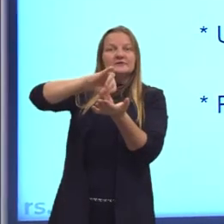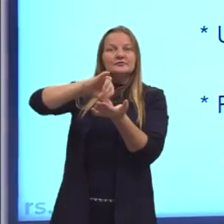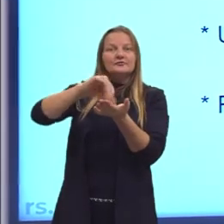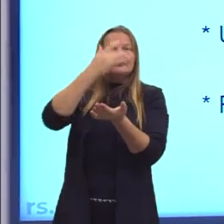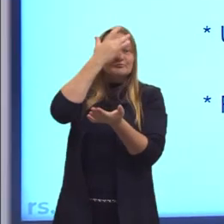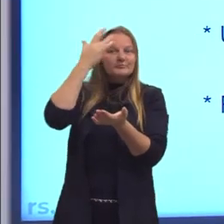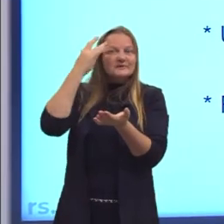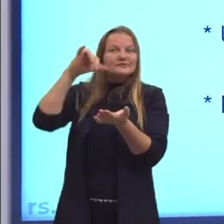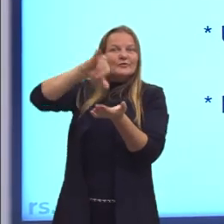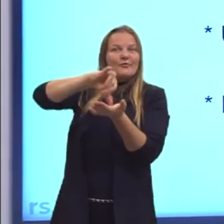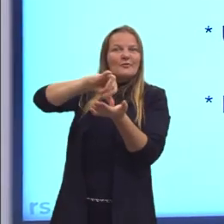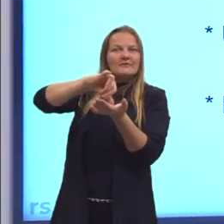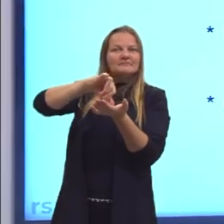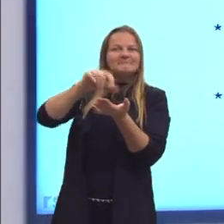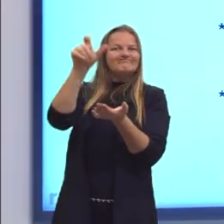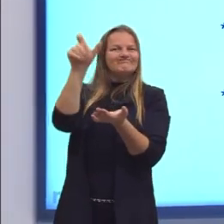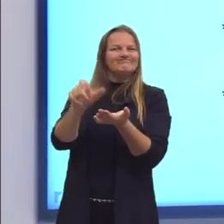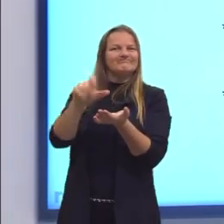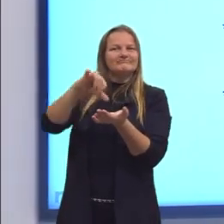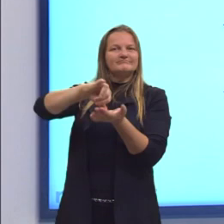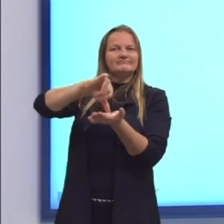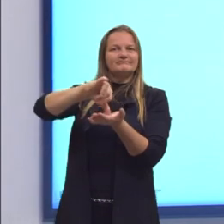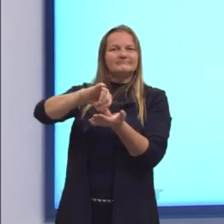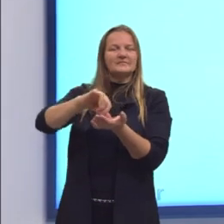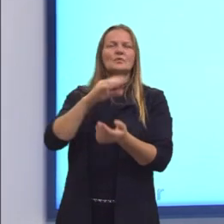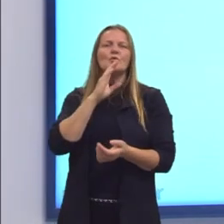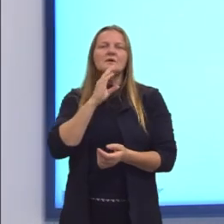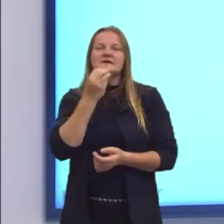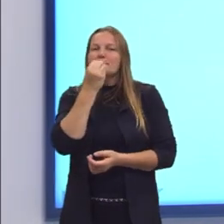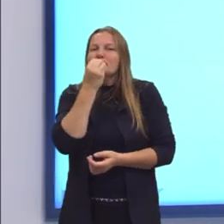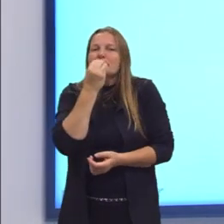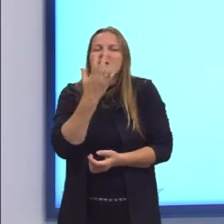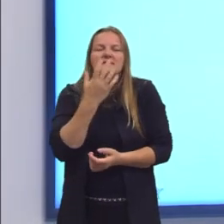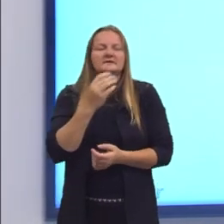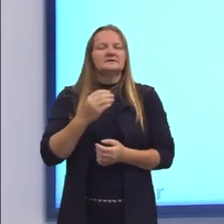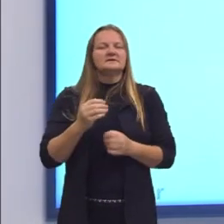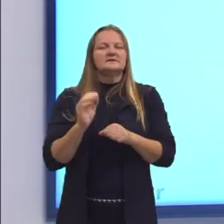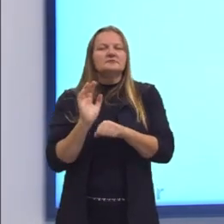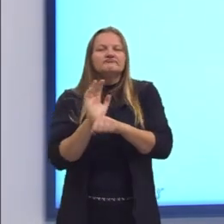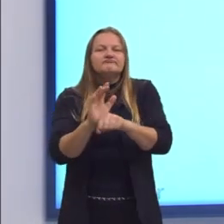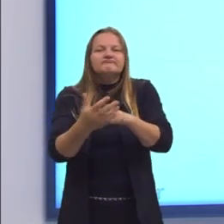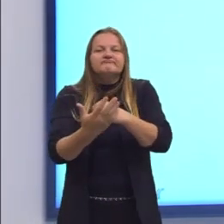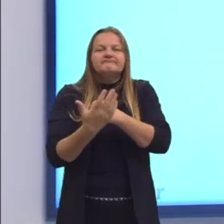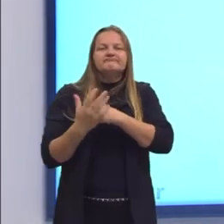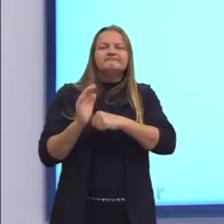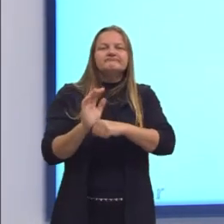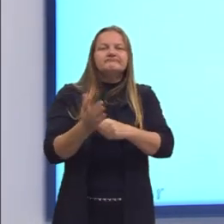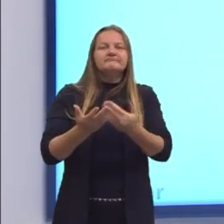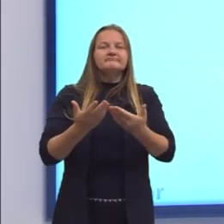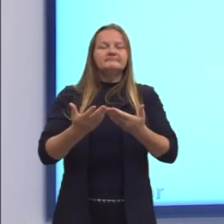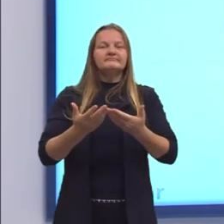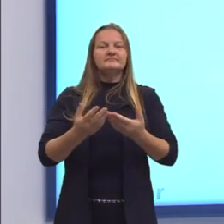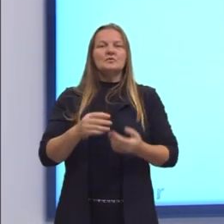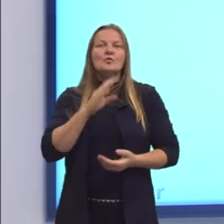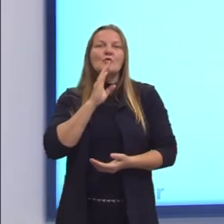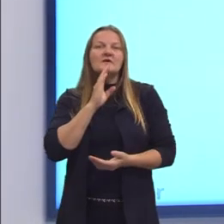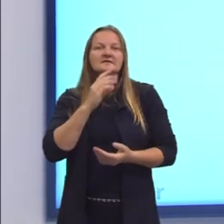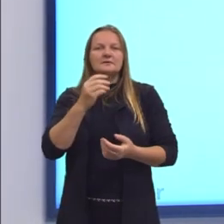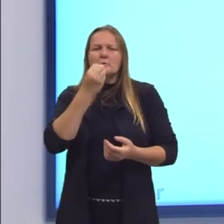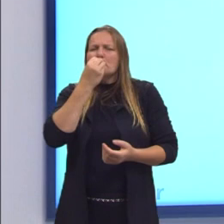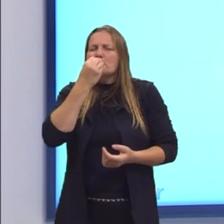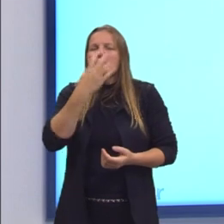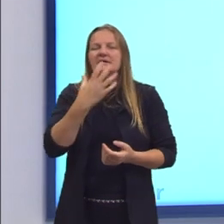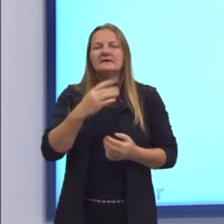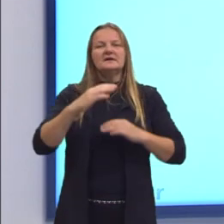Então, esse autoconhecimento, conhecer o bem, essa reflexão que o ser humano faz, ele conhecendo o bem,